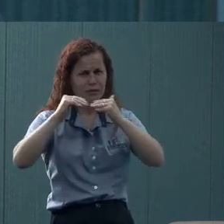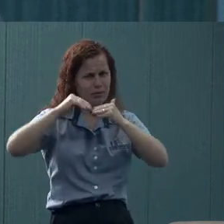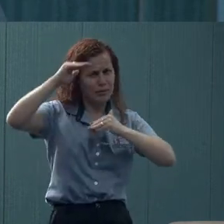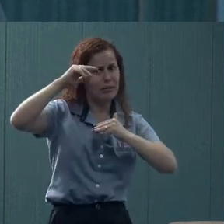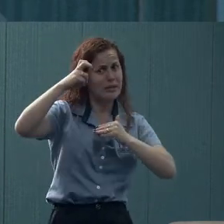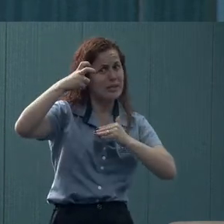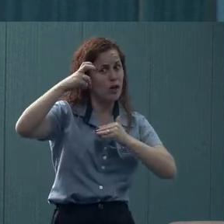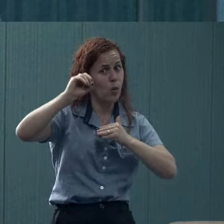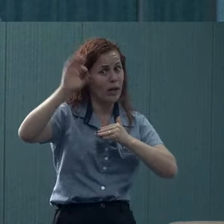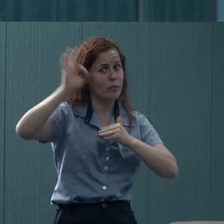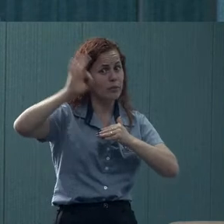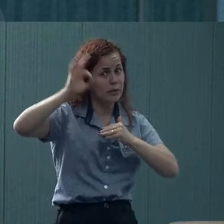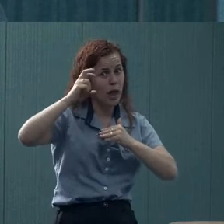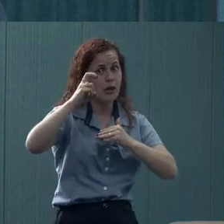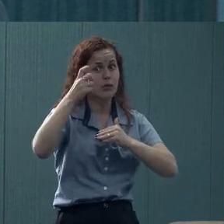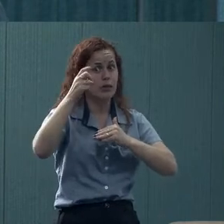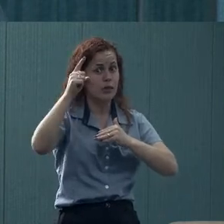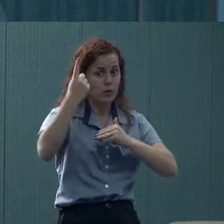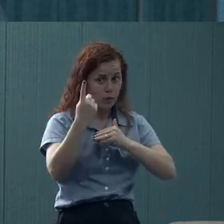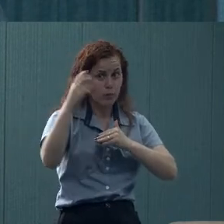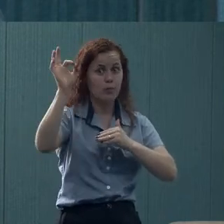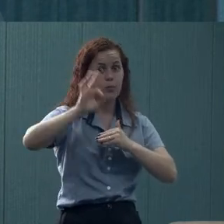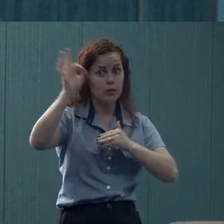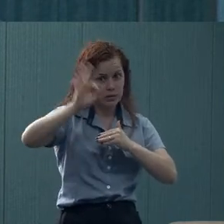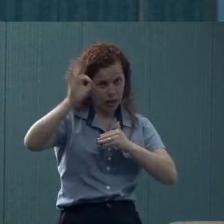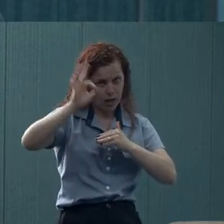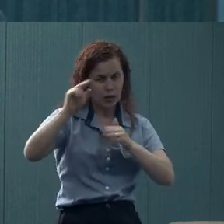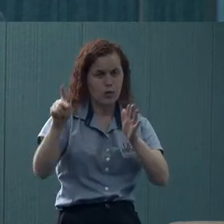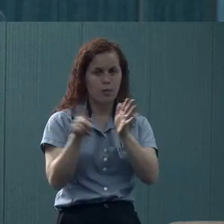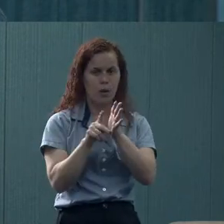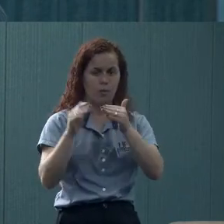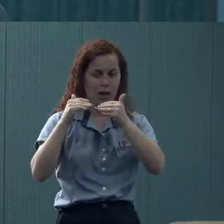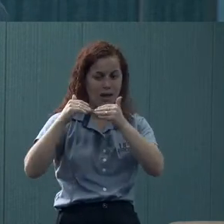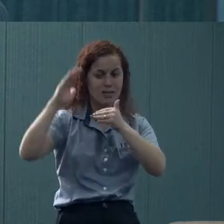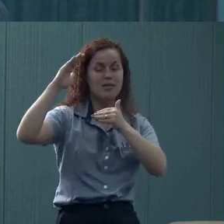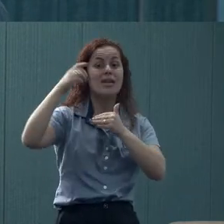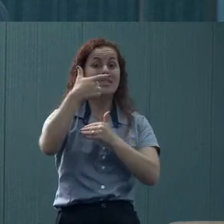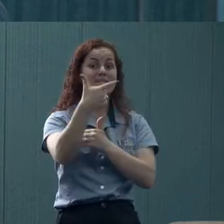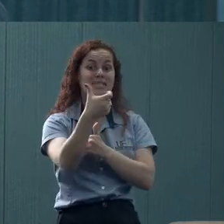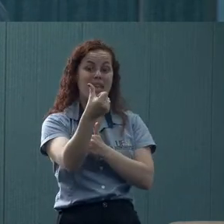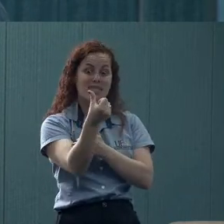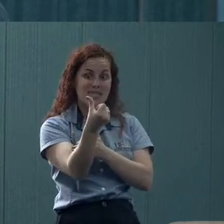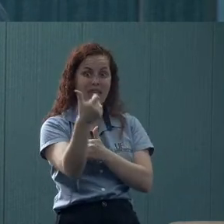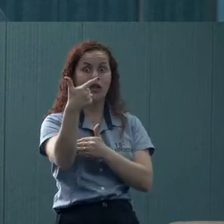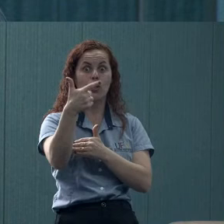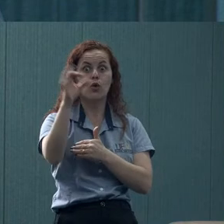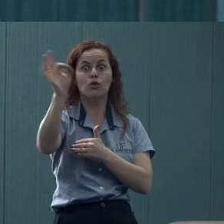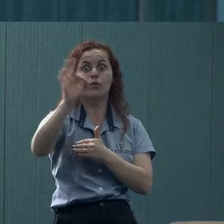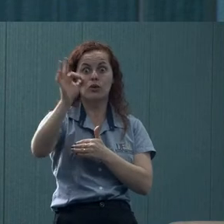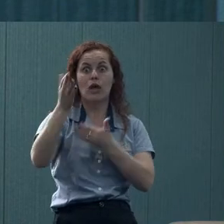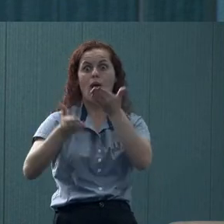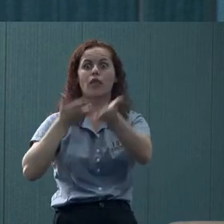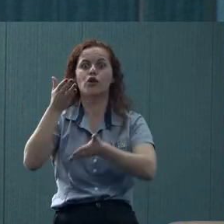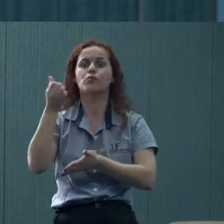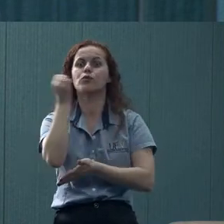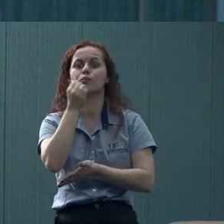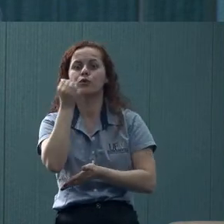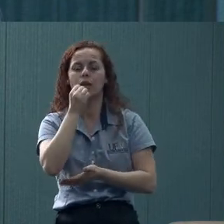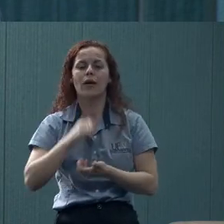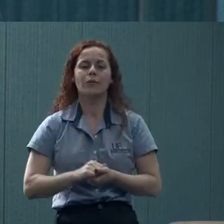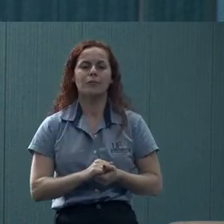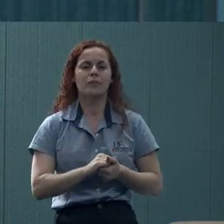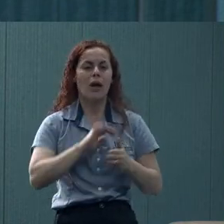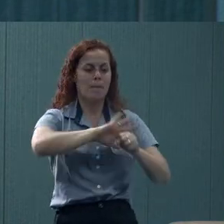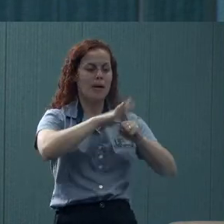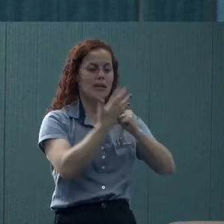50%, ou dos 51%, que seria de se esperar. Então, 62% de atendimento de mulheres. Desde o início